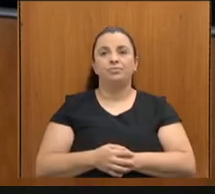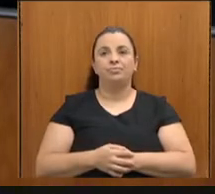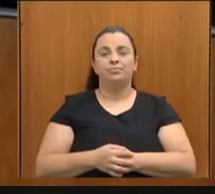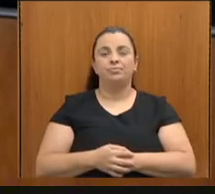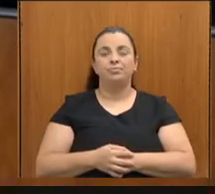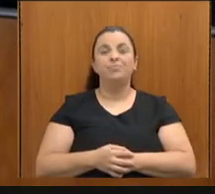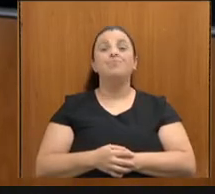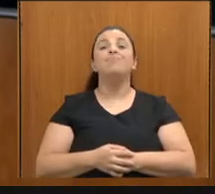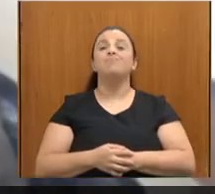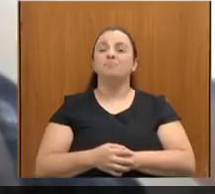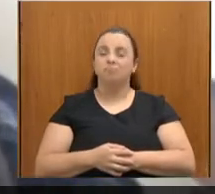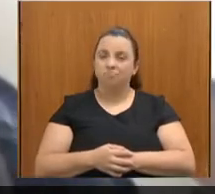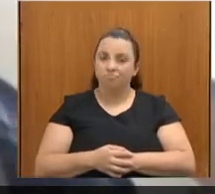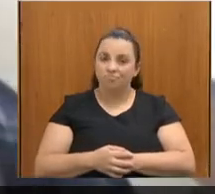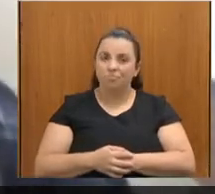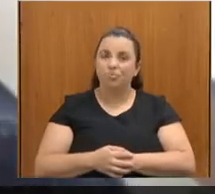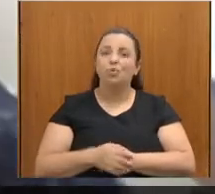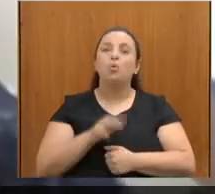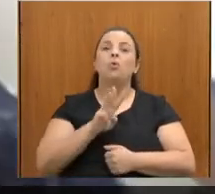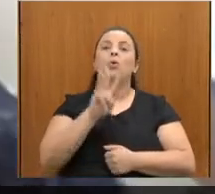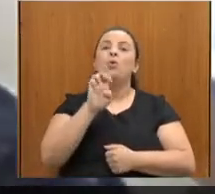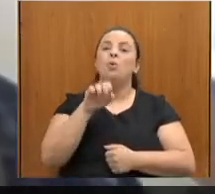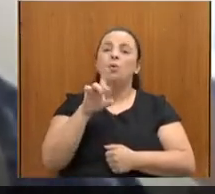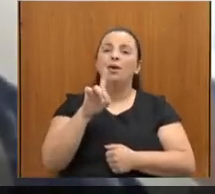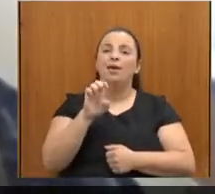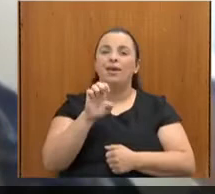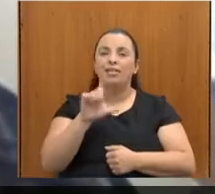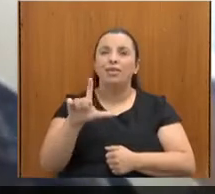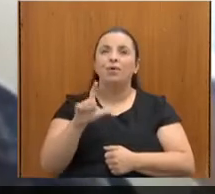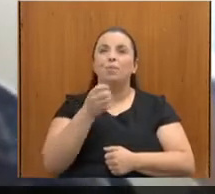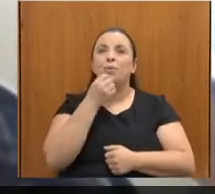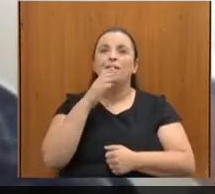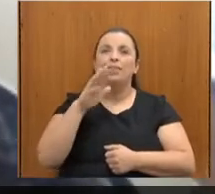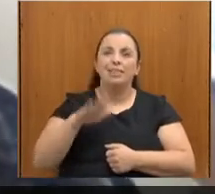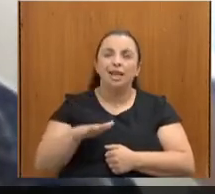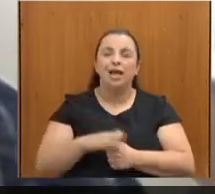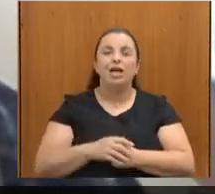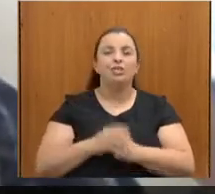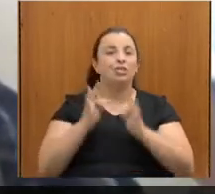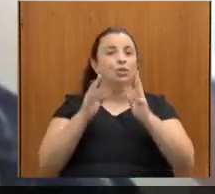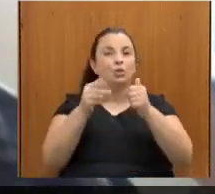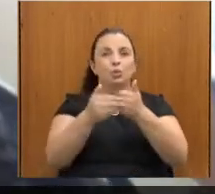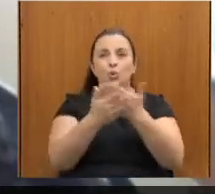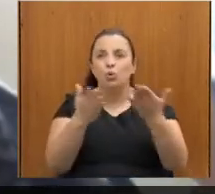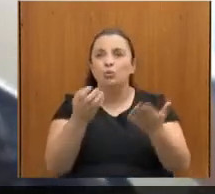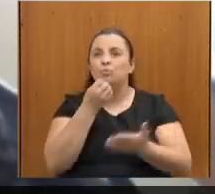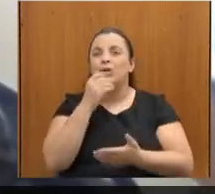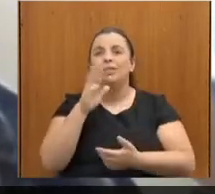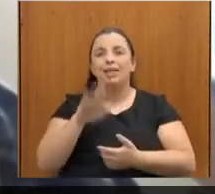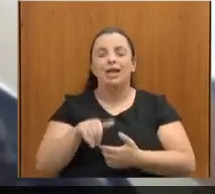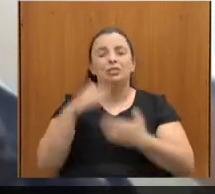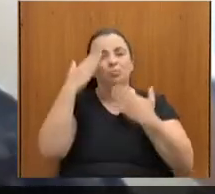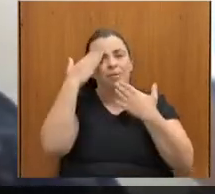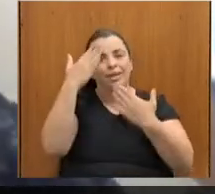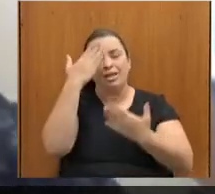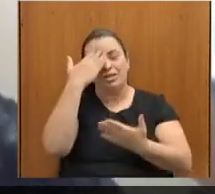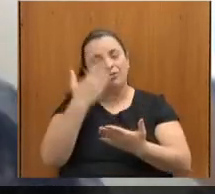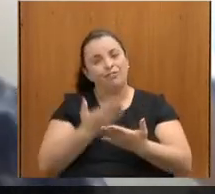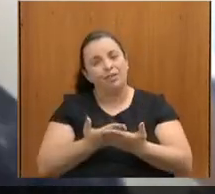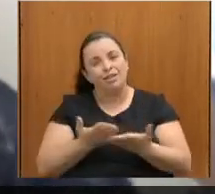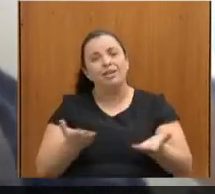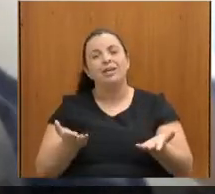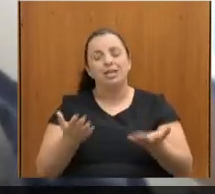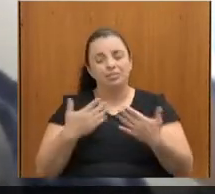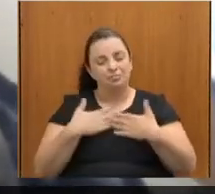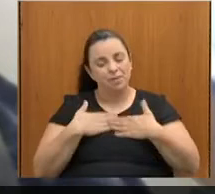Wendel, boa tarde, boa tarde para todos, obrigada aí pela confiança, pela menção aí